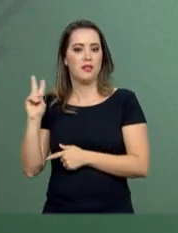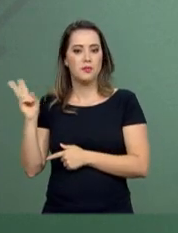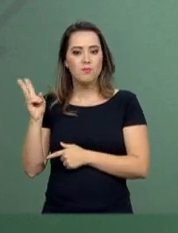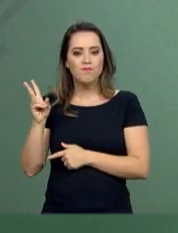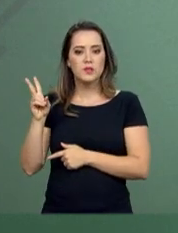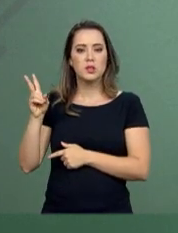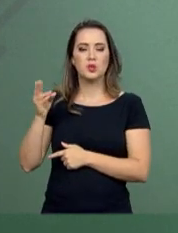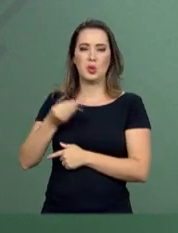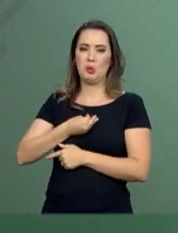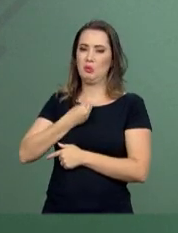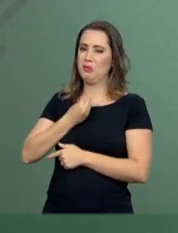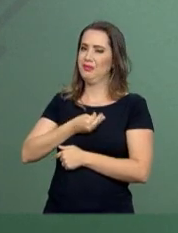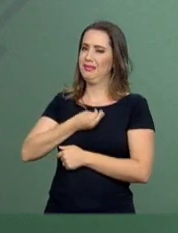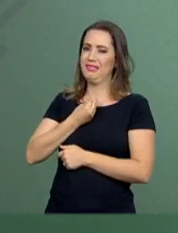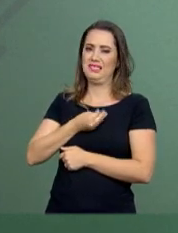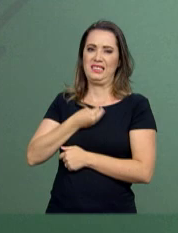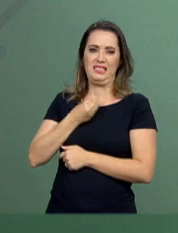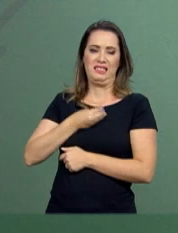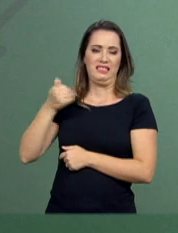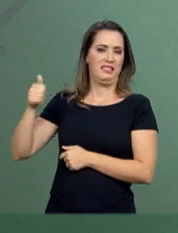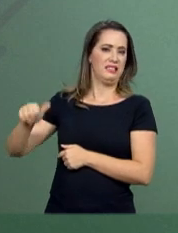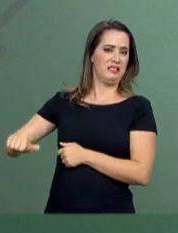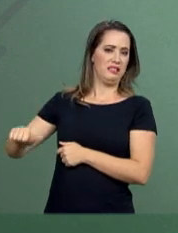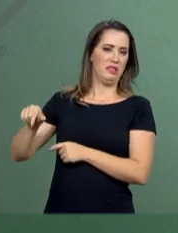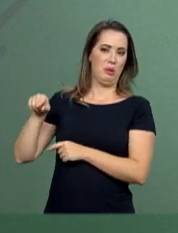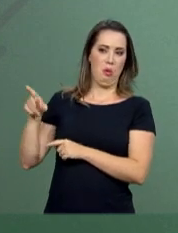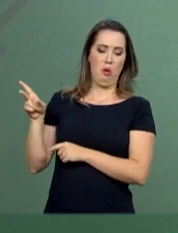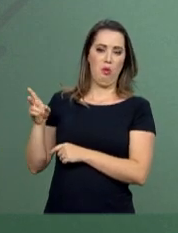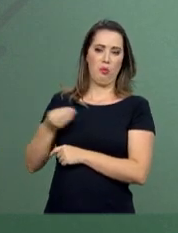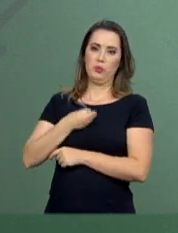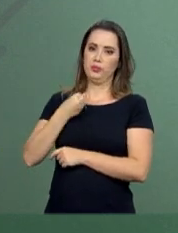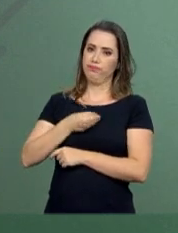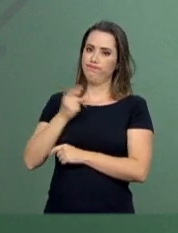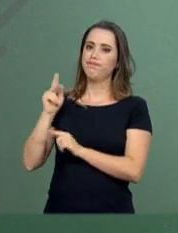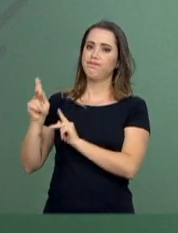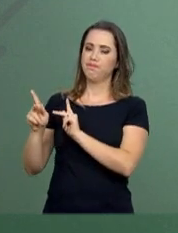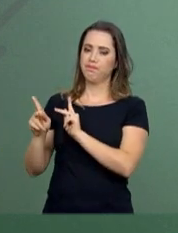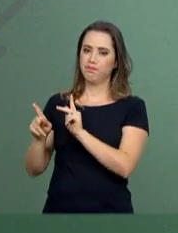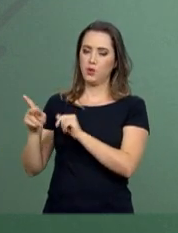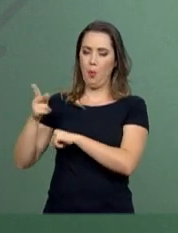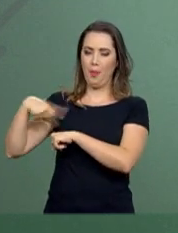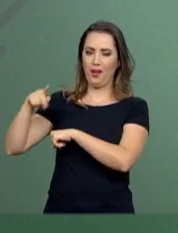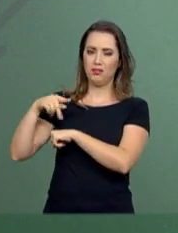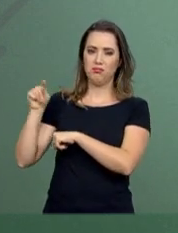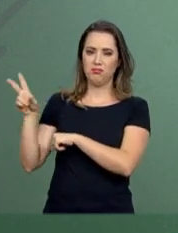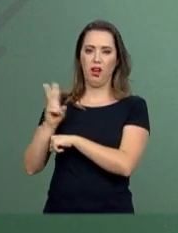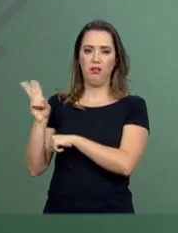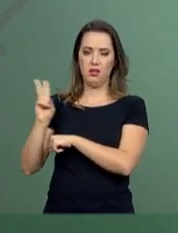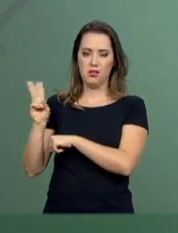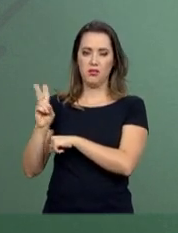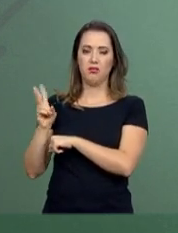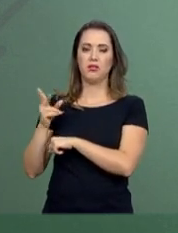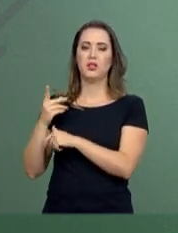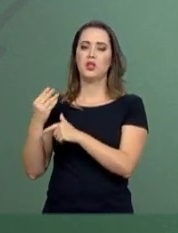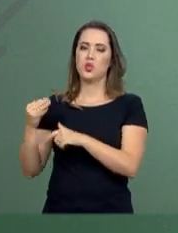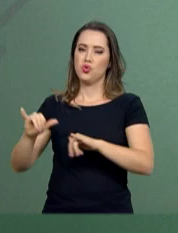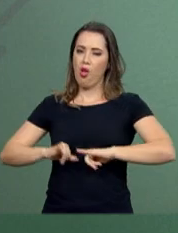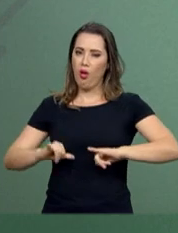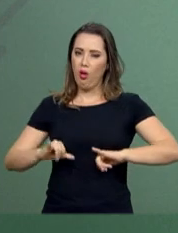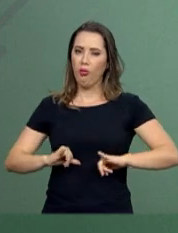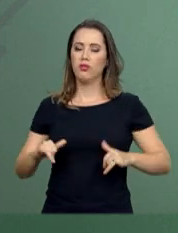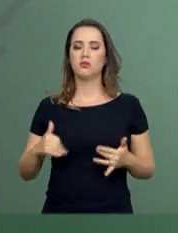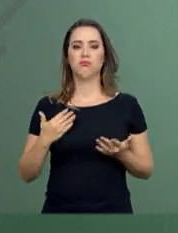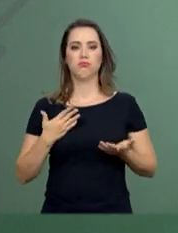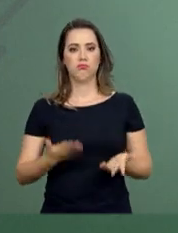vida a que está submetido o povo venezuelano. É exatamente isso que